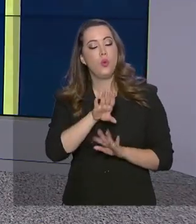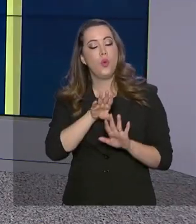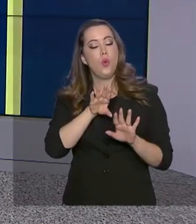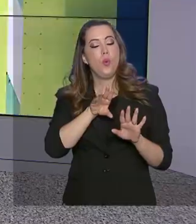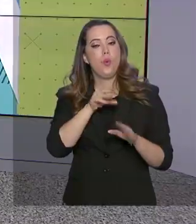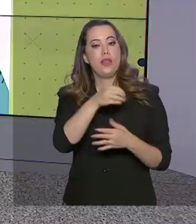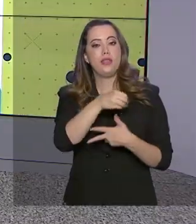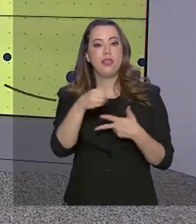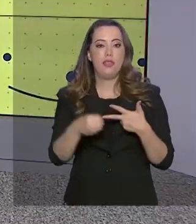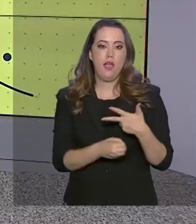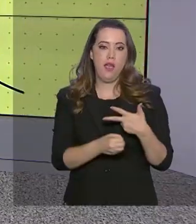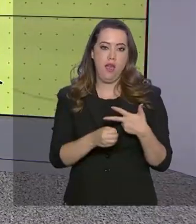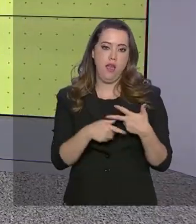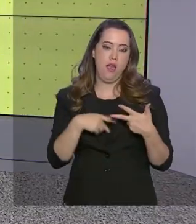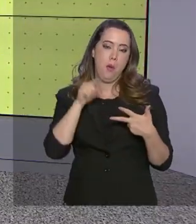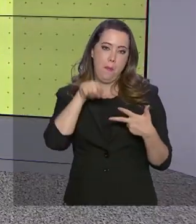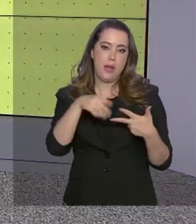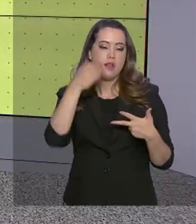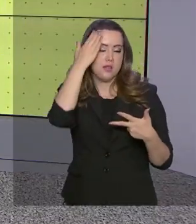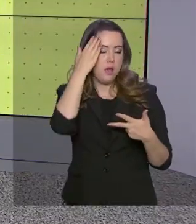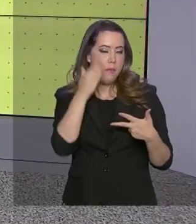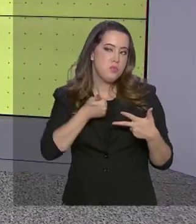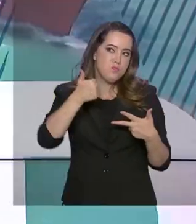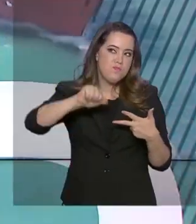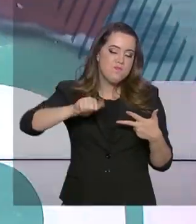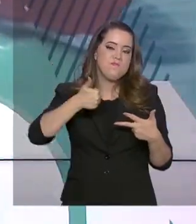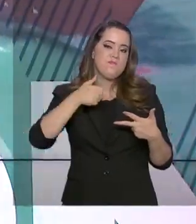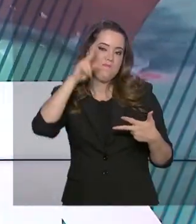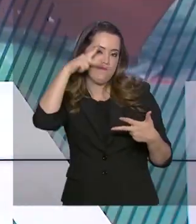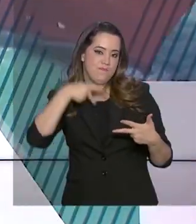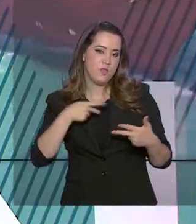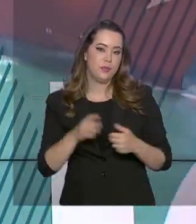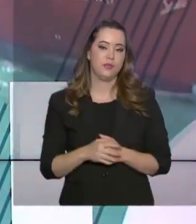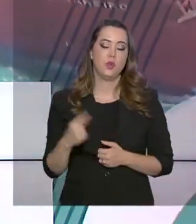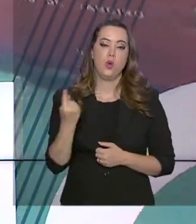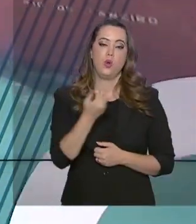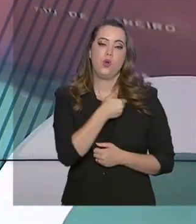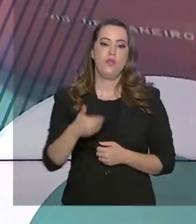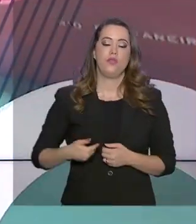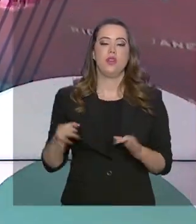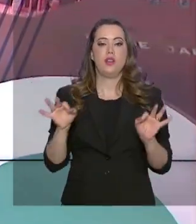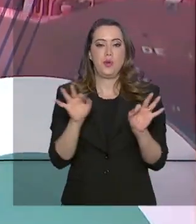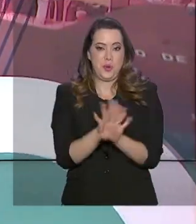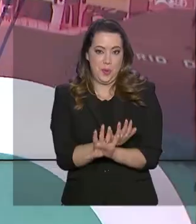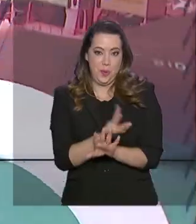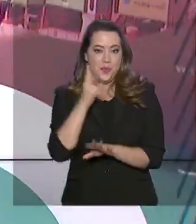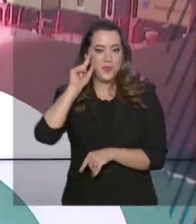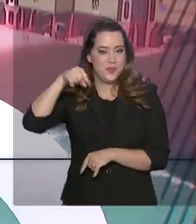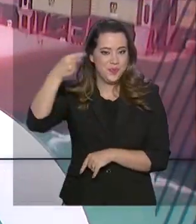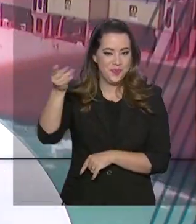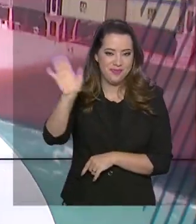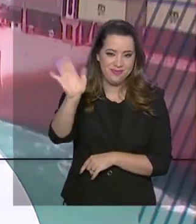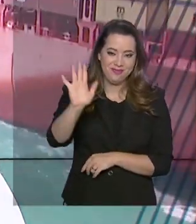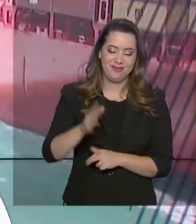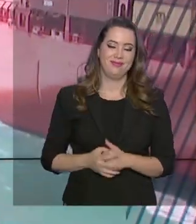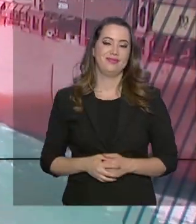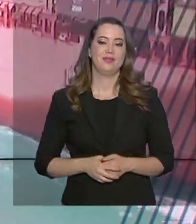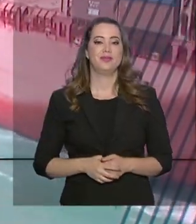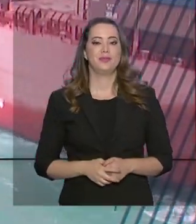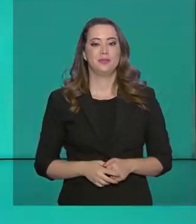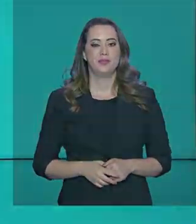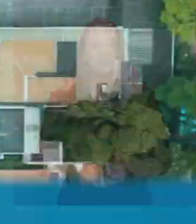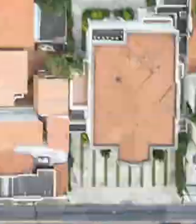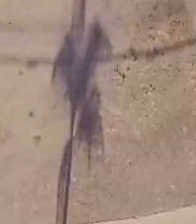do exame para autoavaliação de conhecimentos. O governo agora fica por aqui. Nos vemos na próxima edição. Até lá!